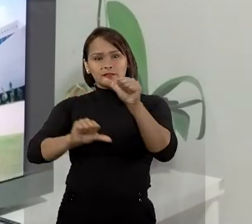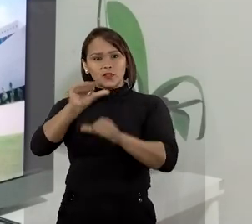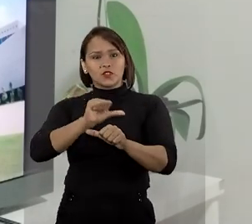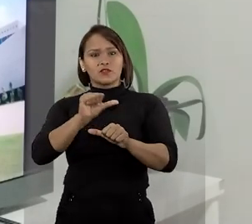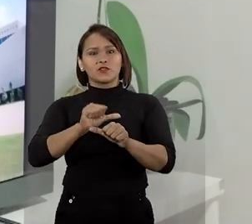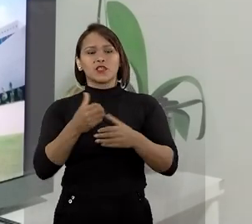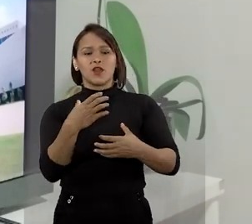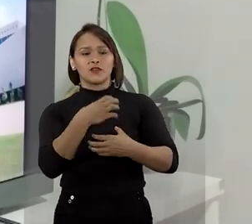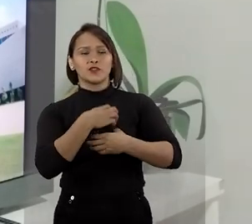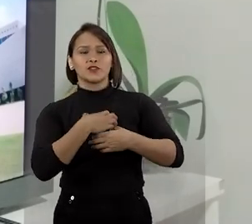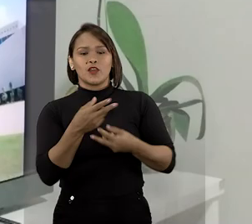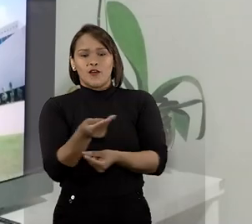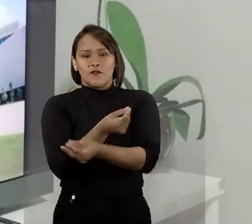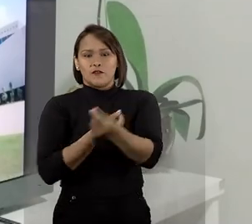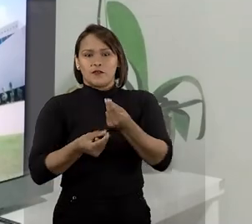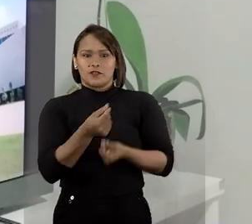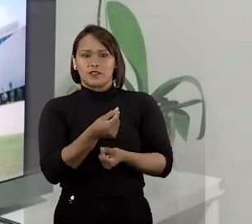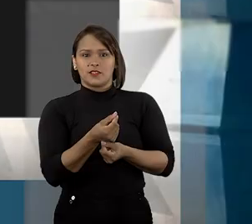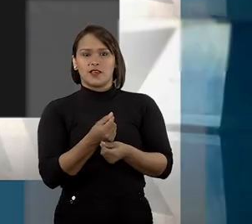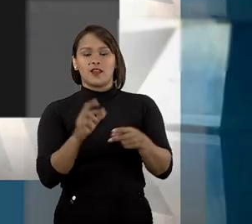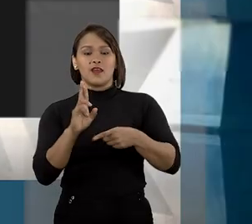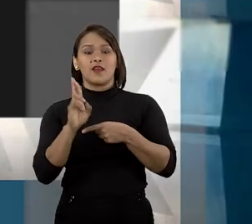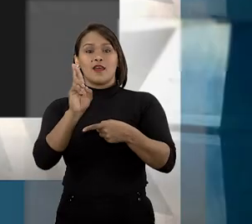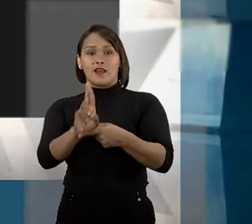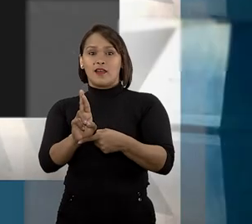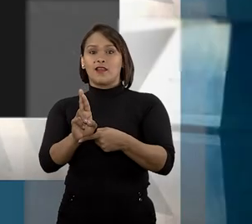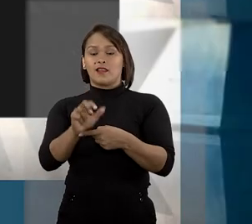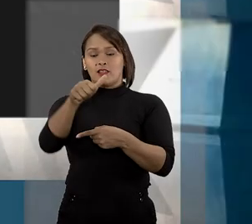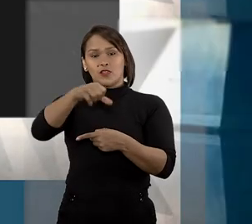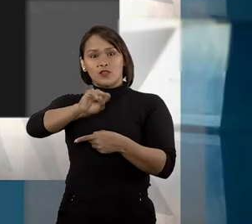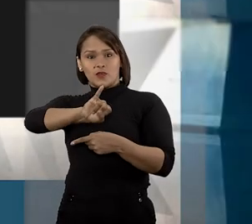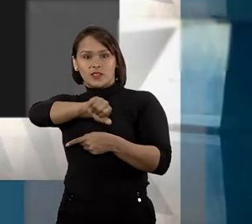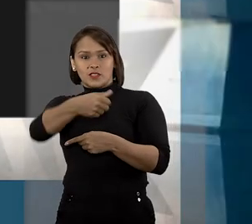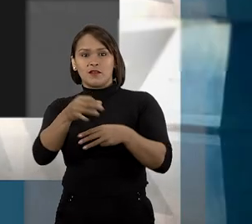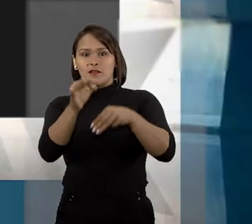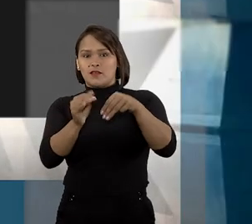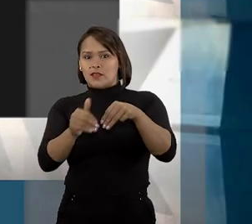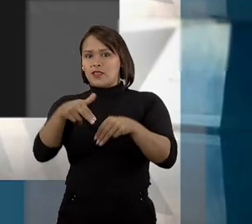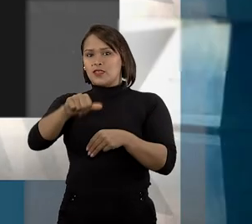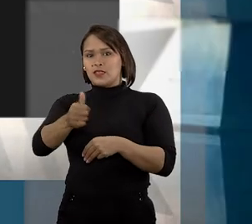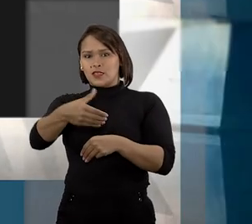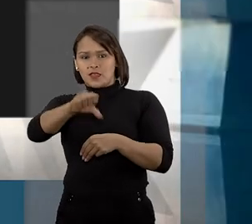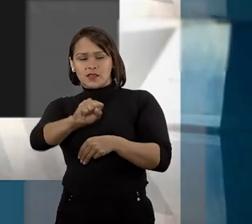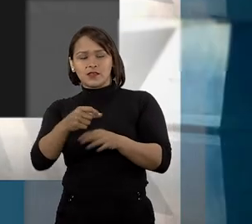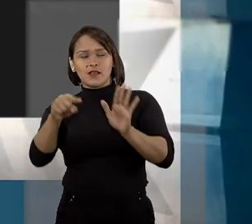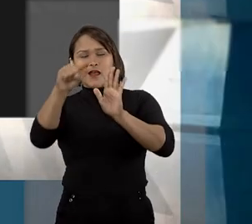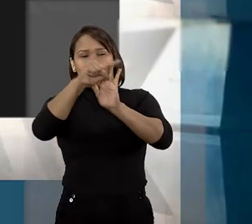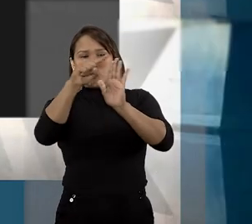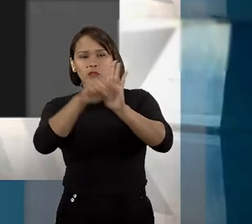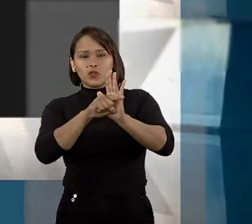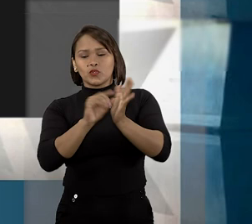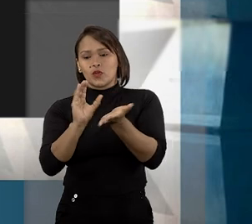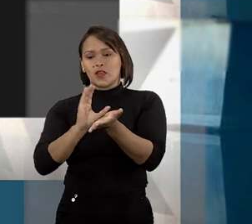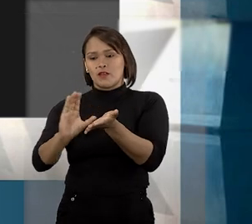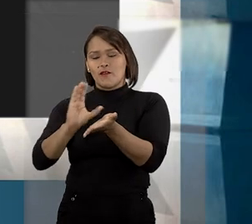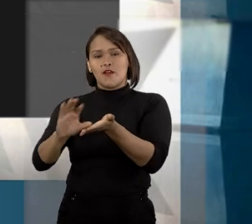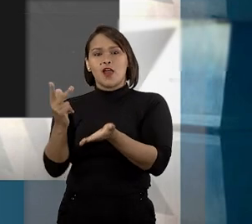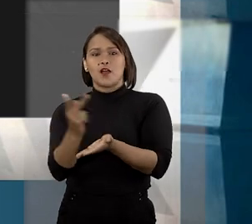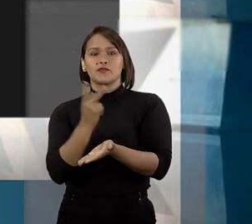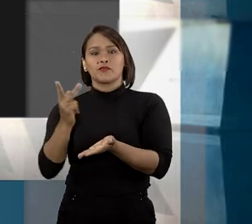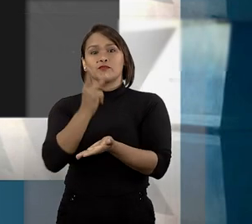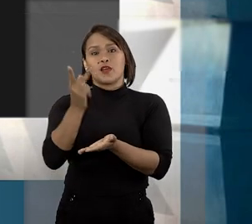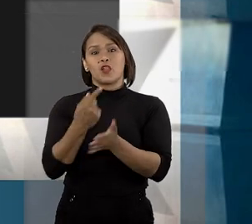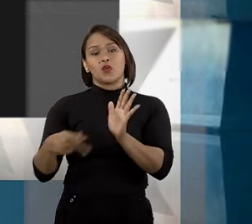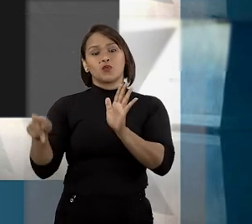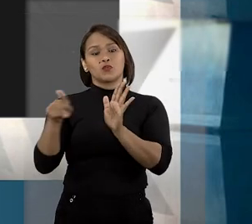modificado a sua situação financeira. A relatora do recurso no STJ, a ministra Nancy Andrighi, apontou que o recebimento